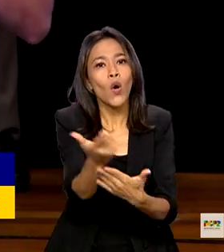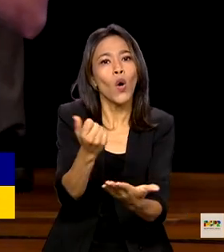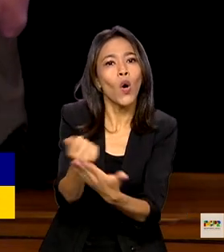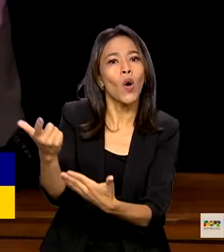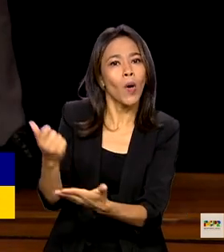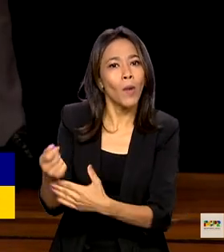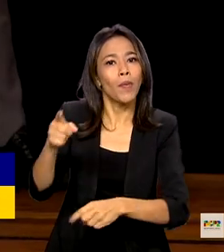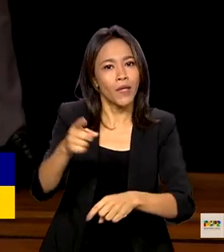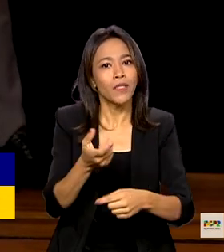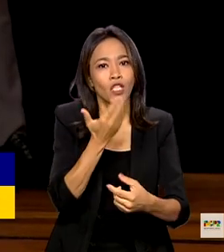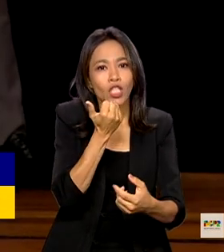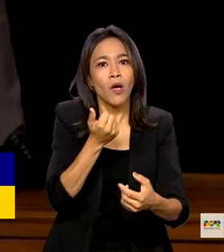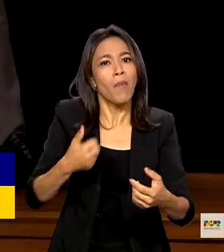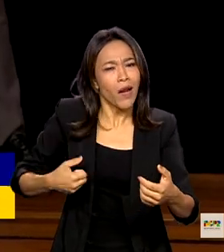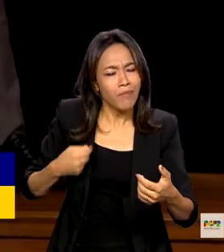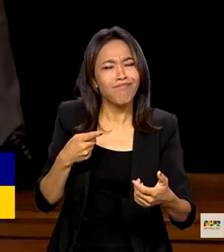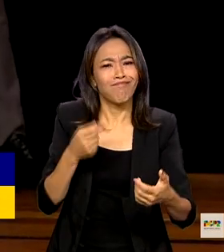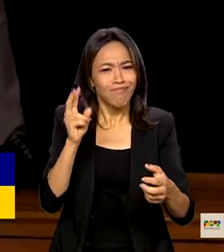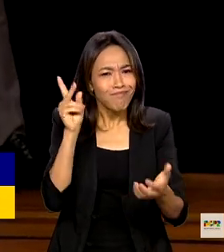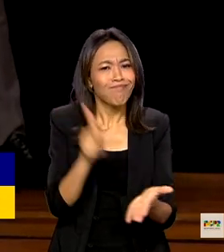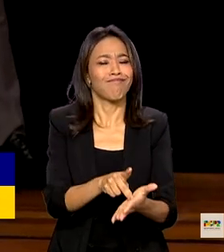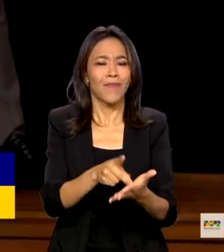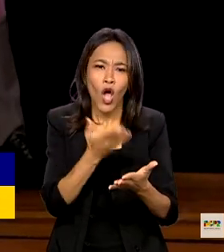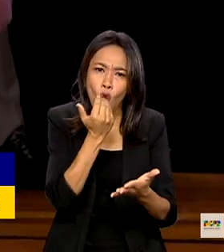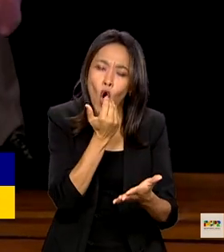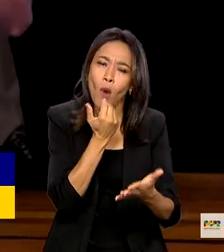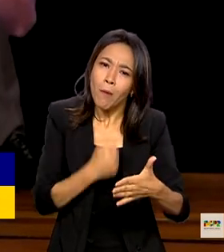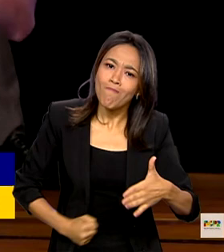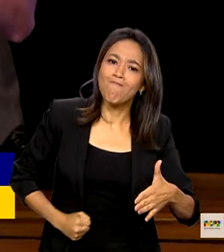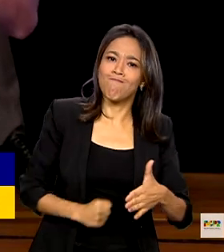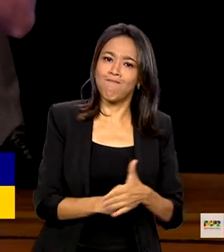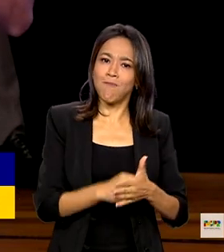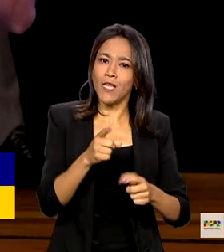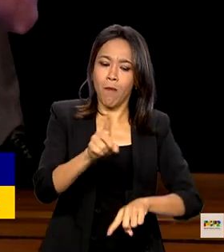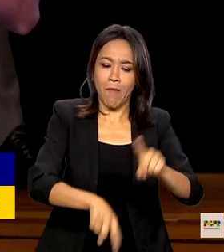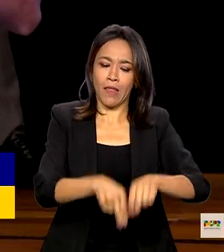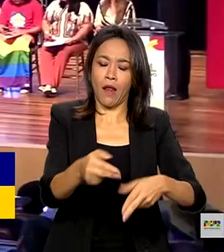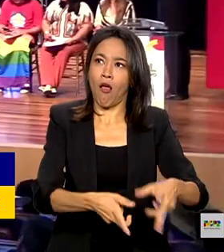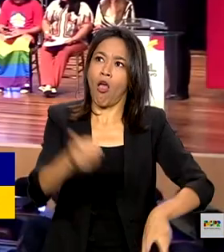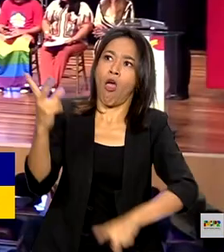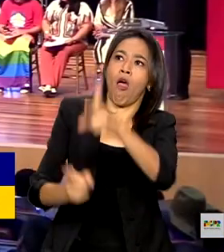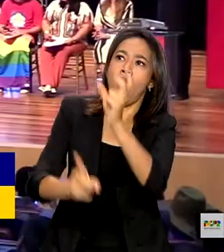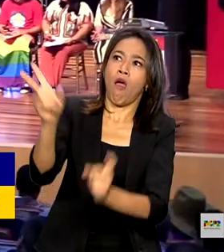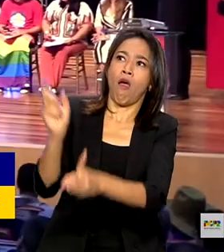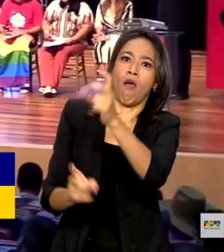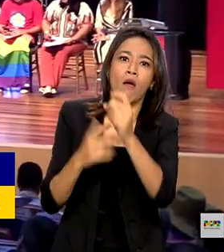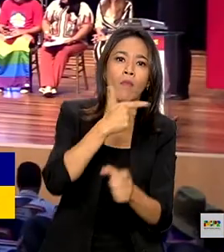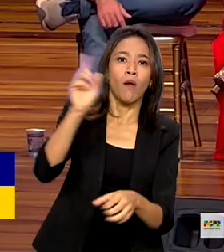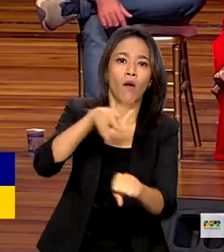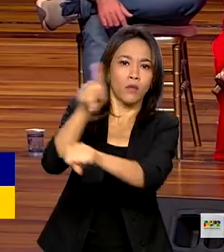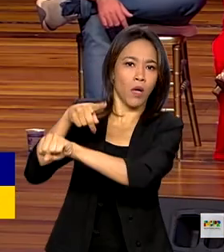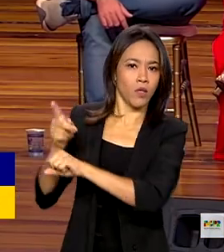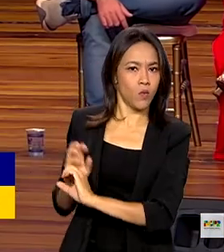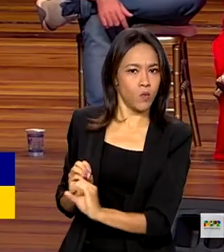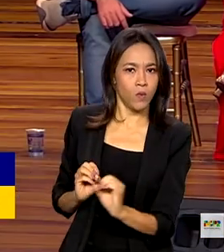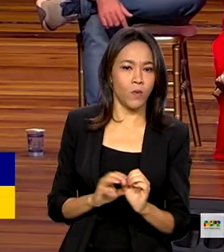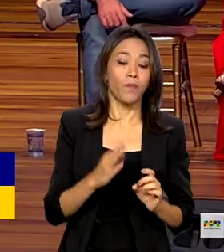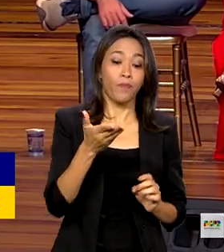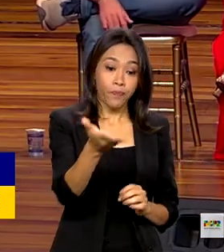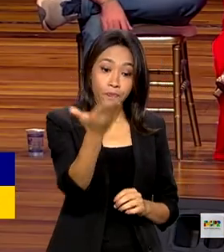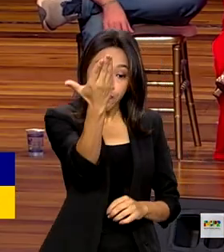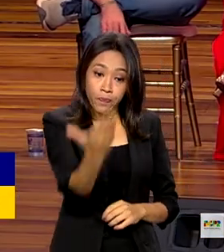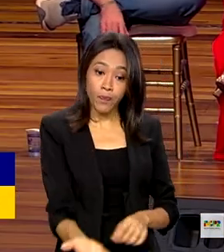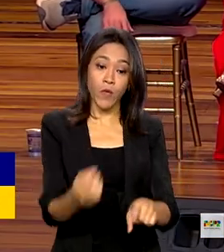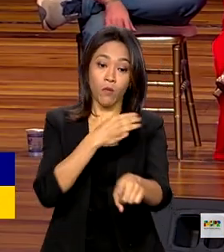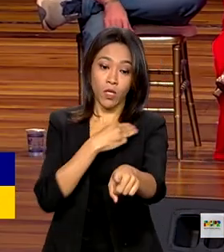alimentos, realmente para matar a fome e não para exportar commodities para outros países. O ministro da Secretaria-Geral